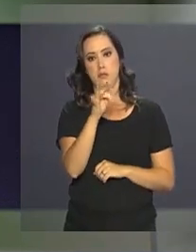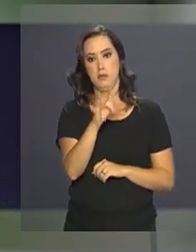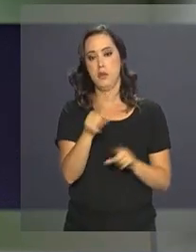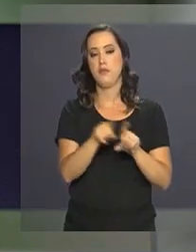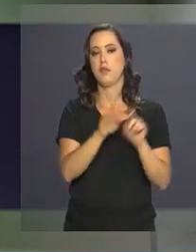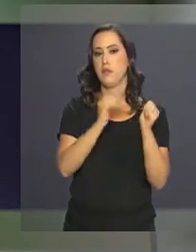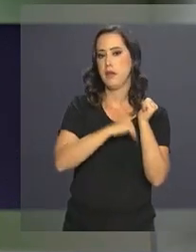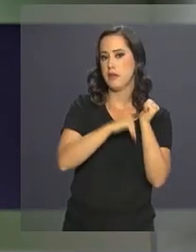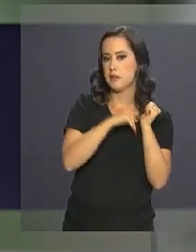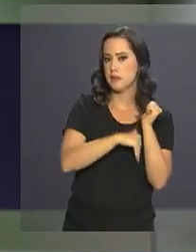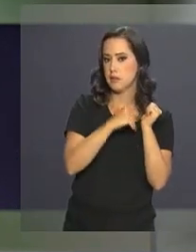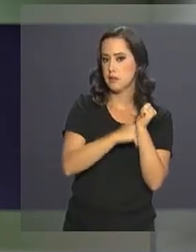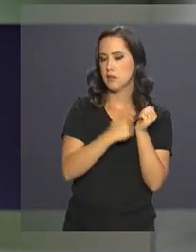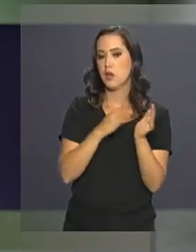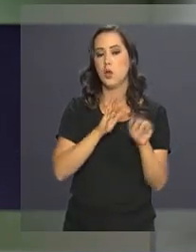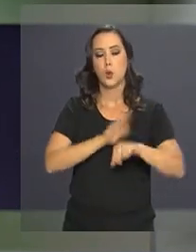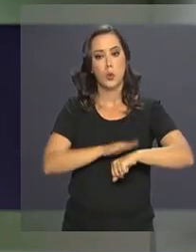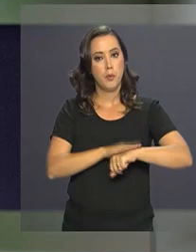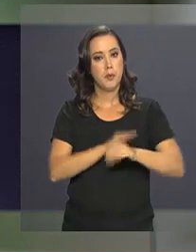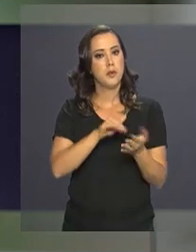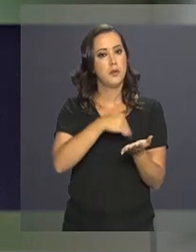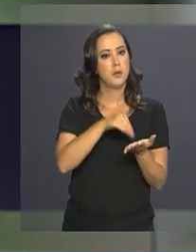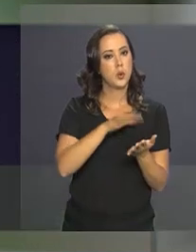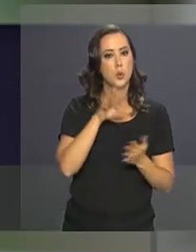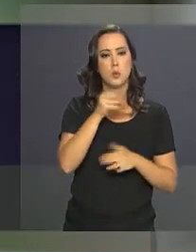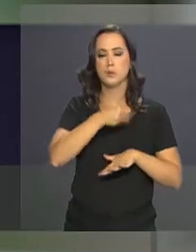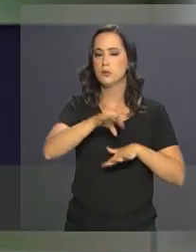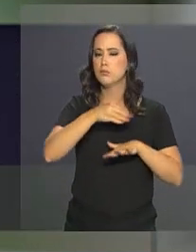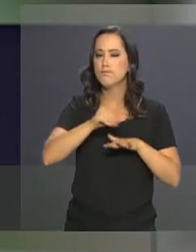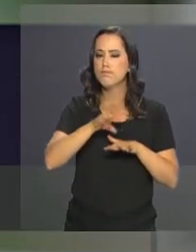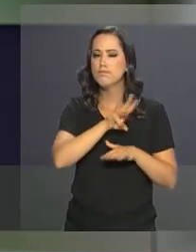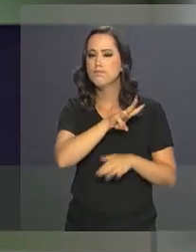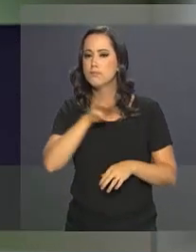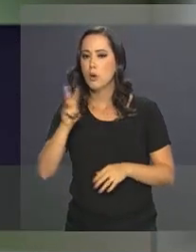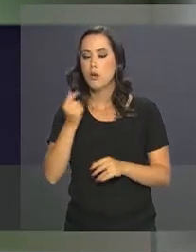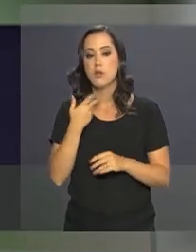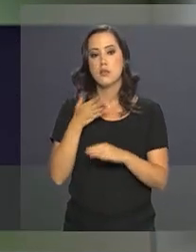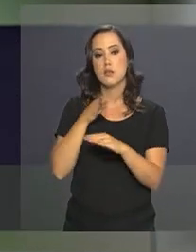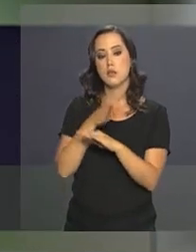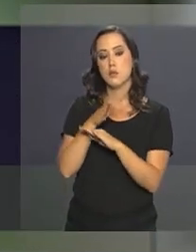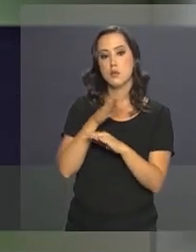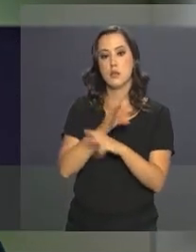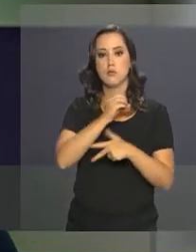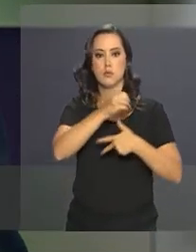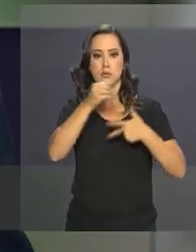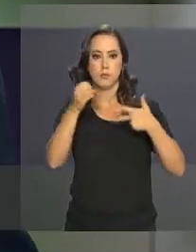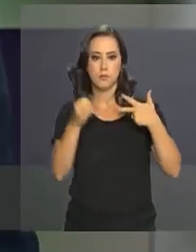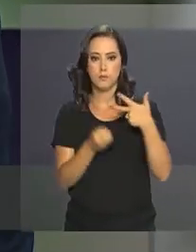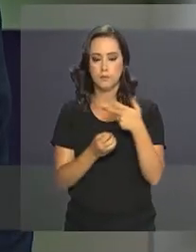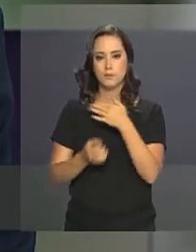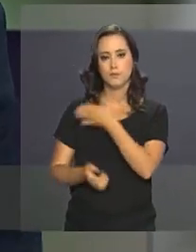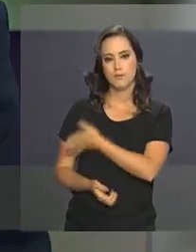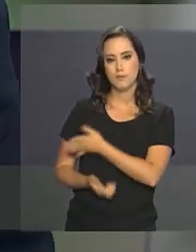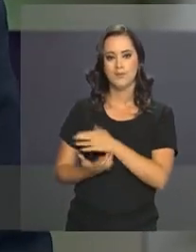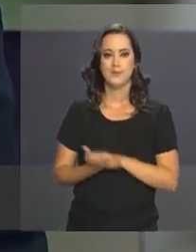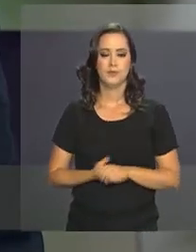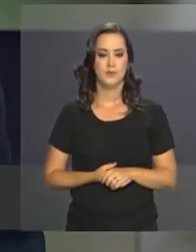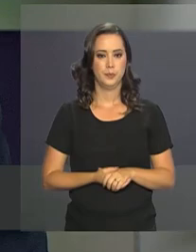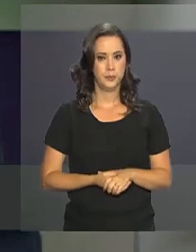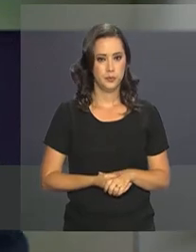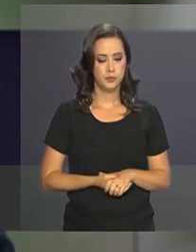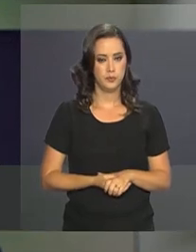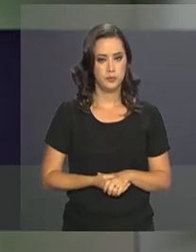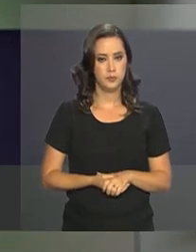cadastrada no momento da inscrição. Todas as informações e links podem ser acessados pelo site do Enem, no endereço